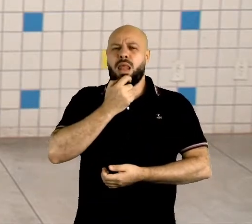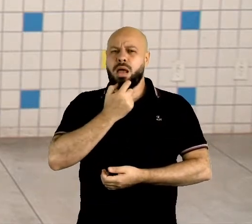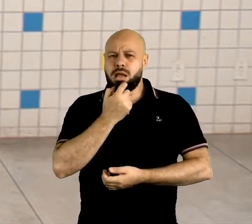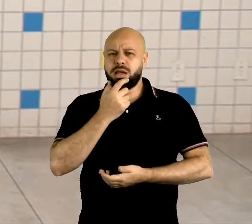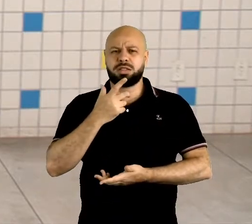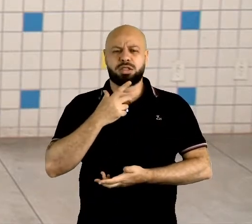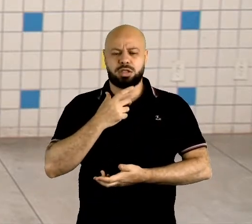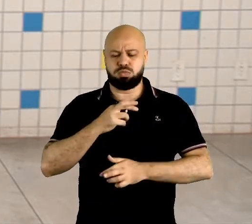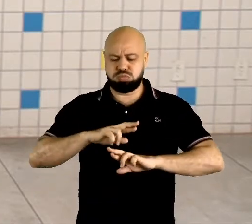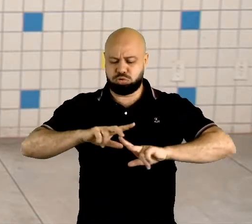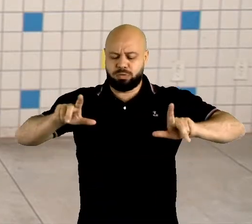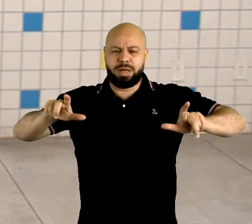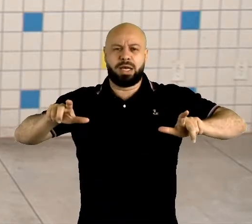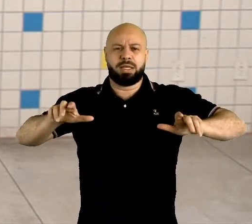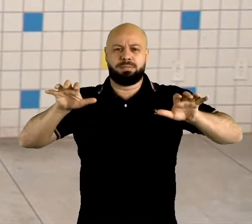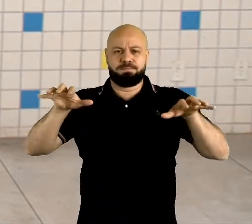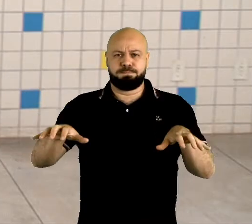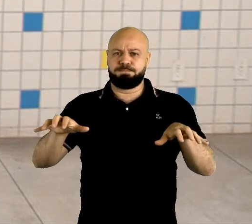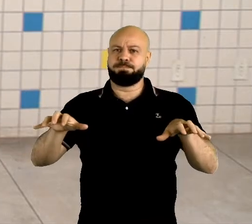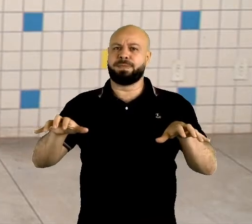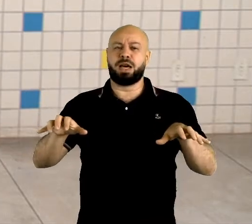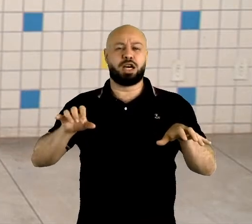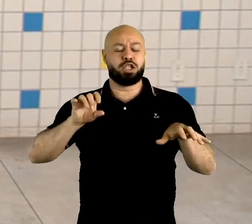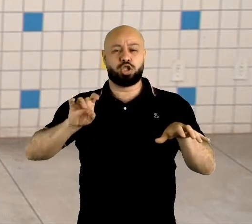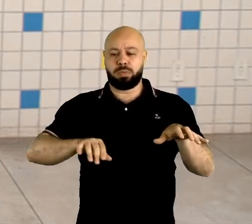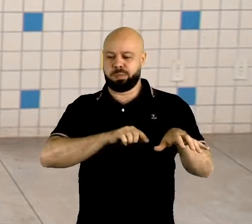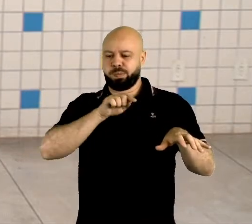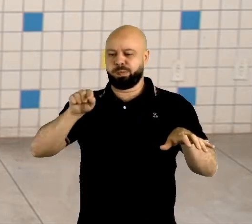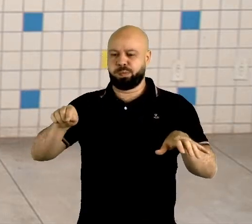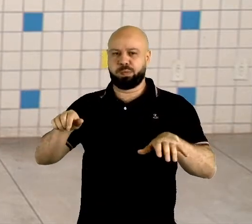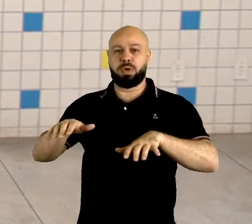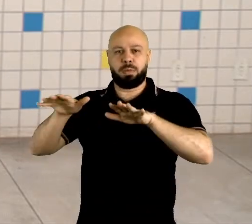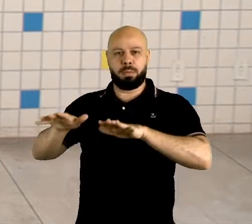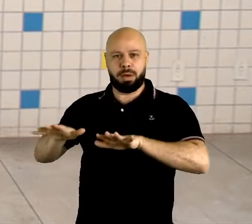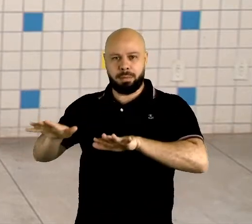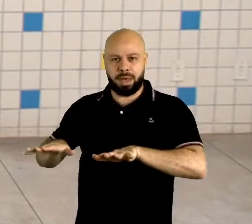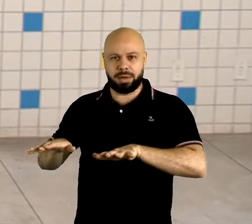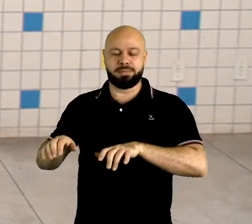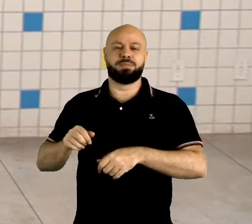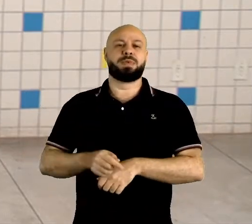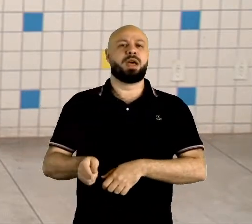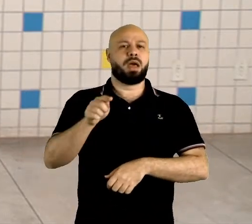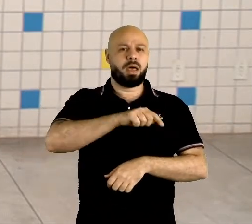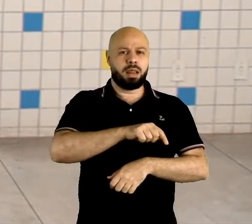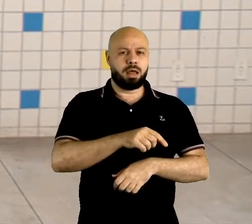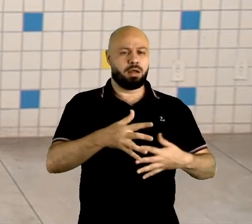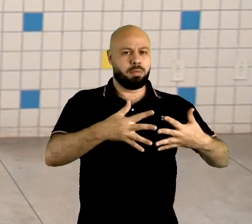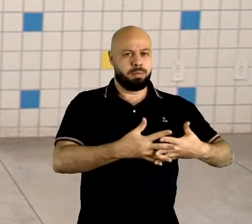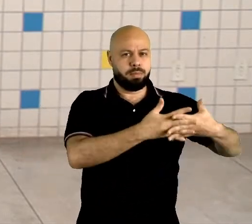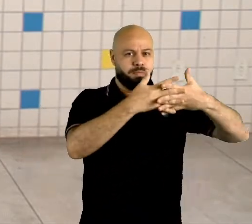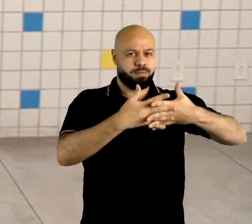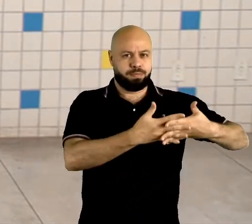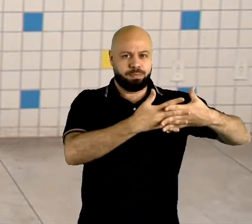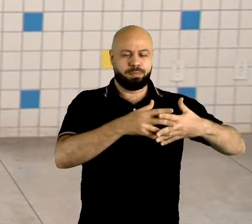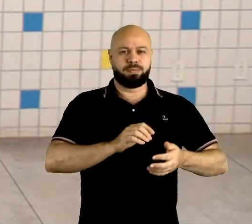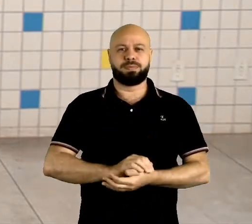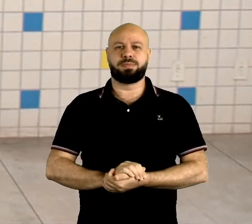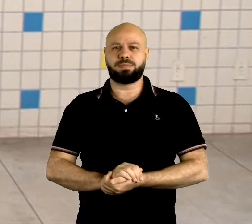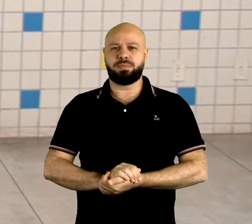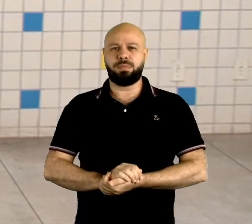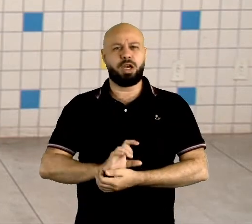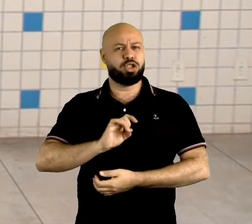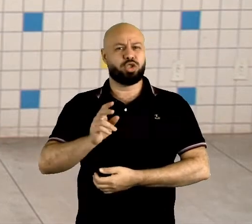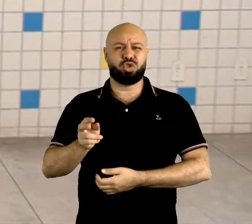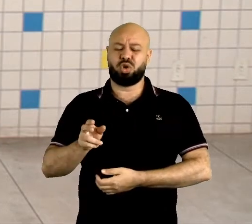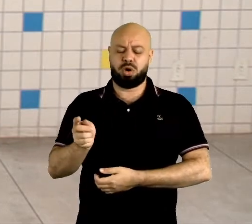basicamente ao inglês britânico, o British English, e o American English, que é o inglês americano. Somente essas duas